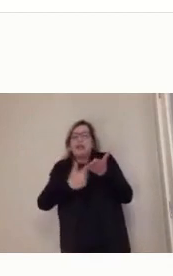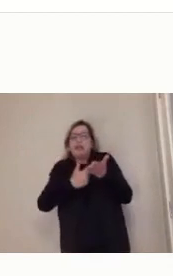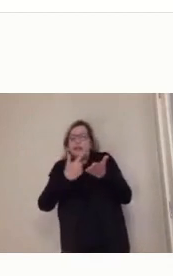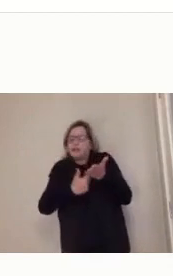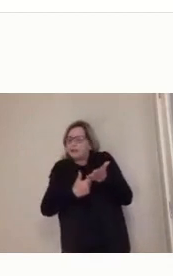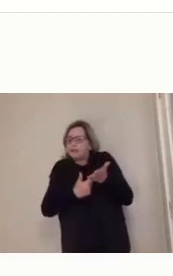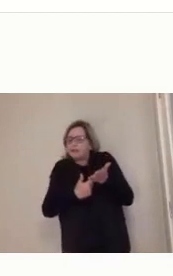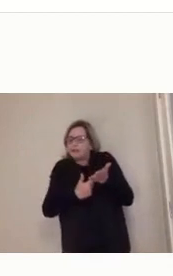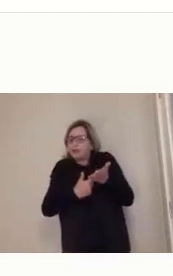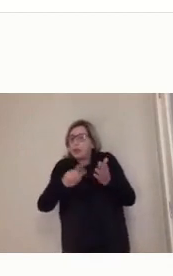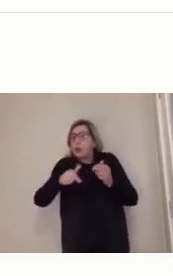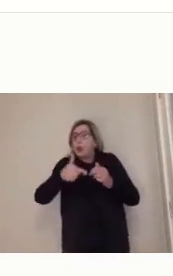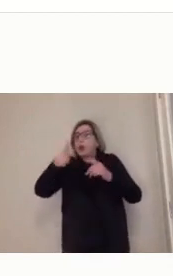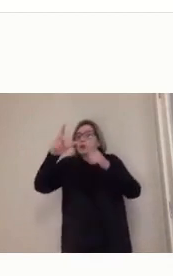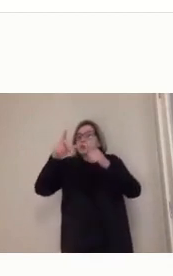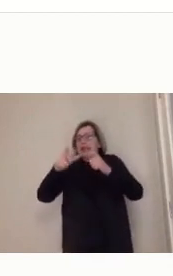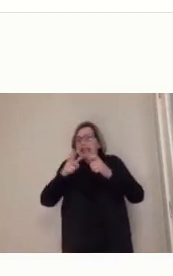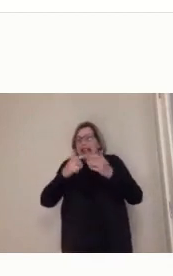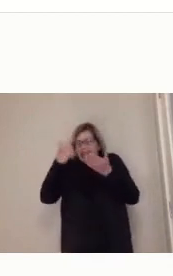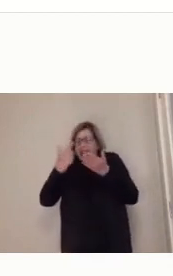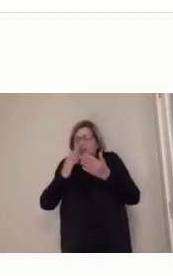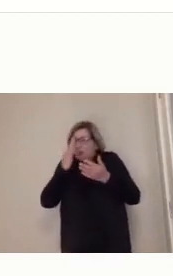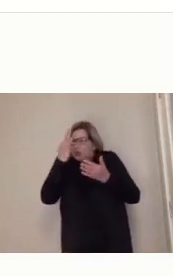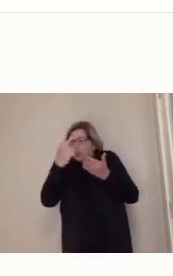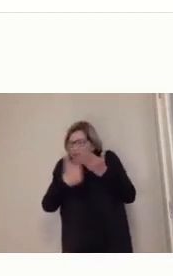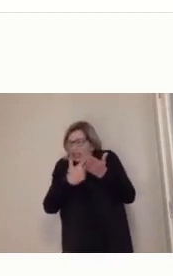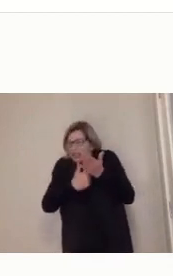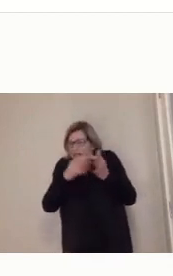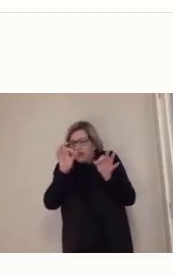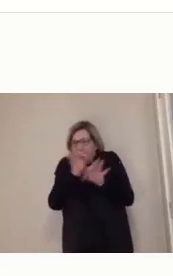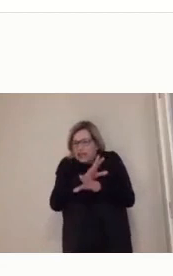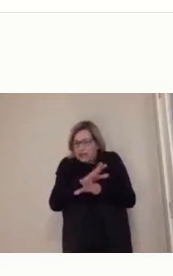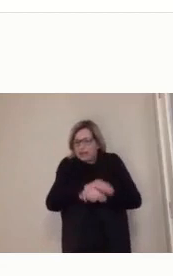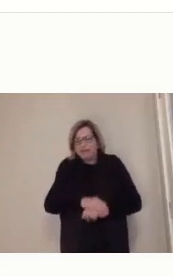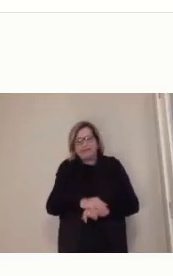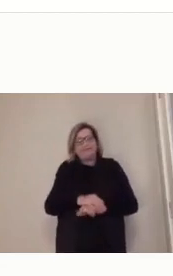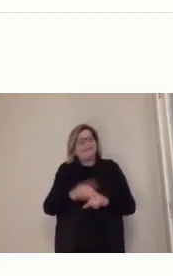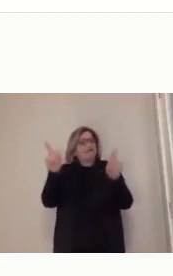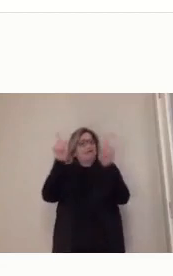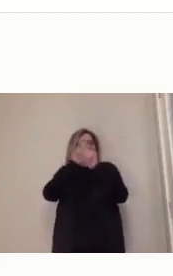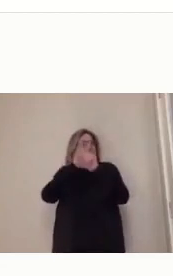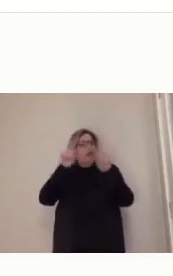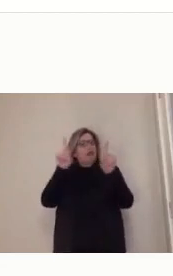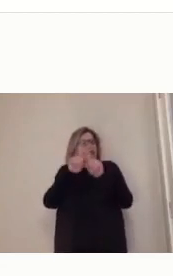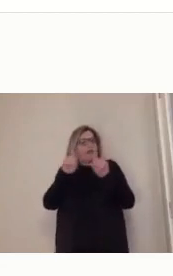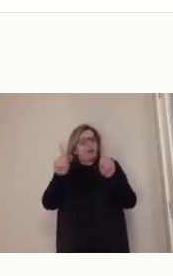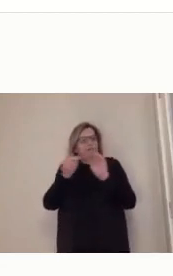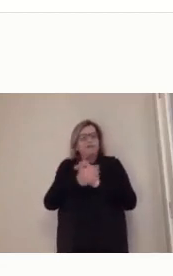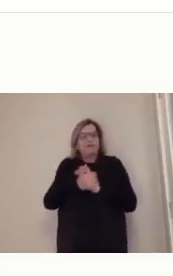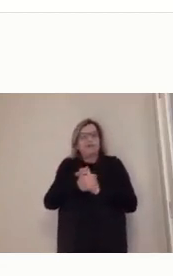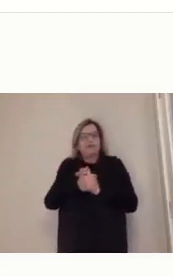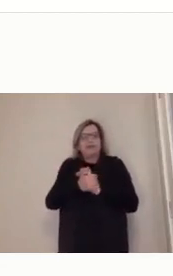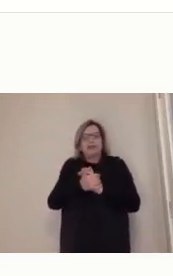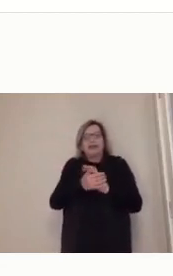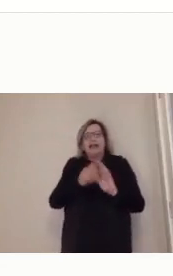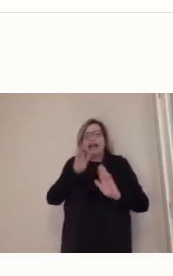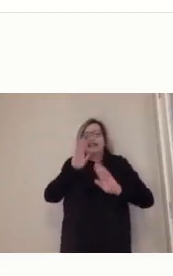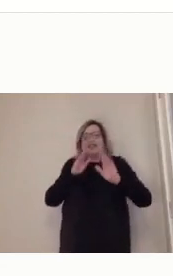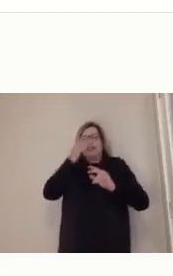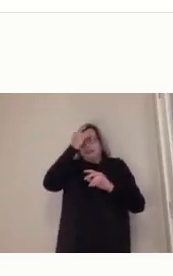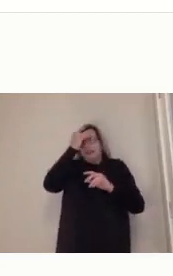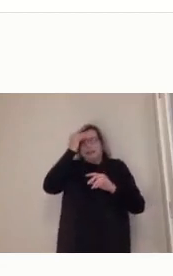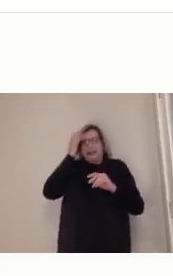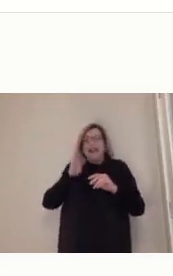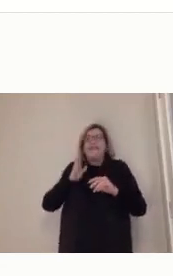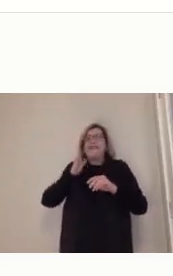computador e o telefone para o banheiro, né? Mas a gente ainda vai com o livro, com a revista para o banheiro. A gente